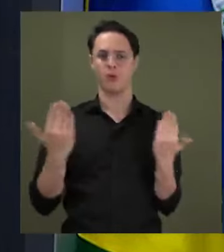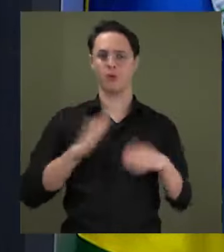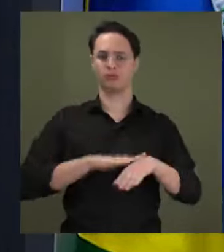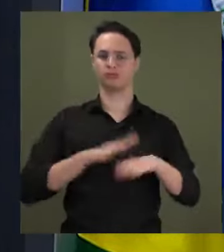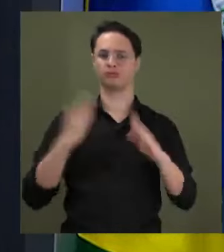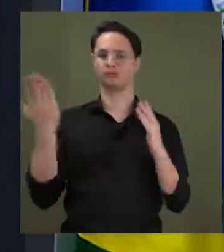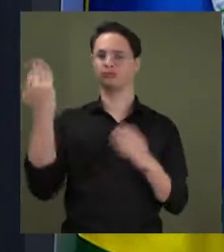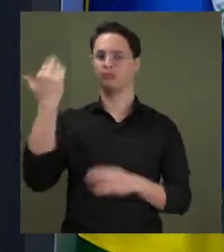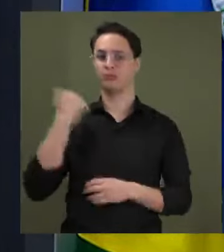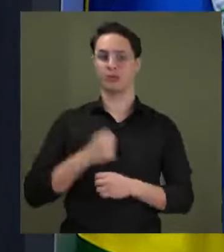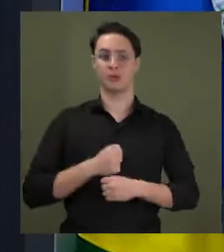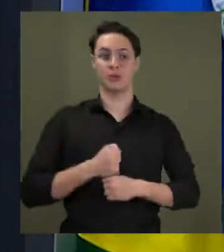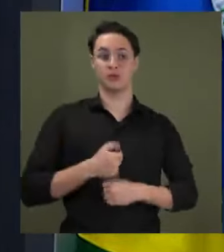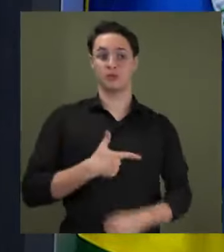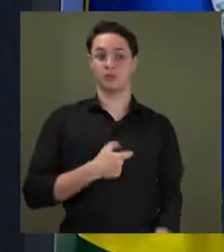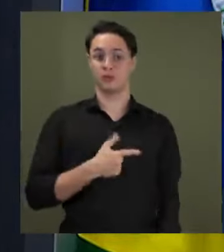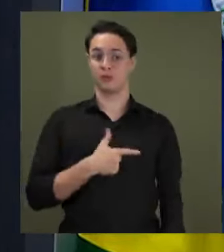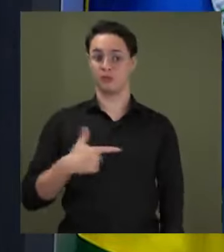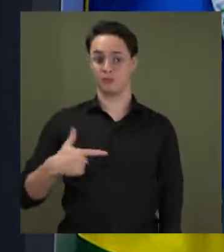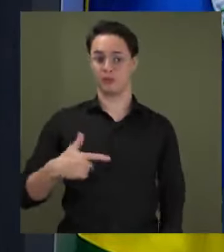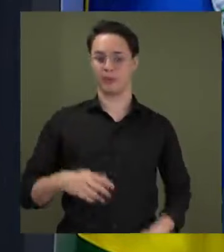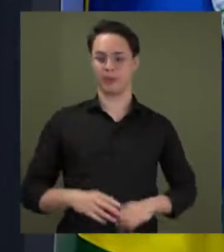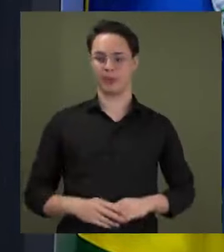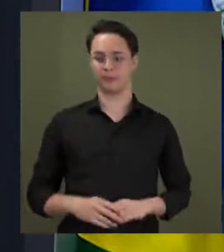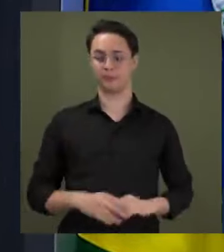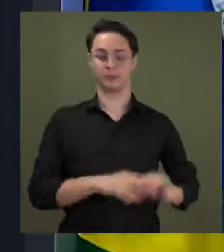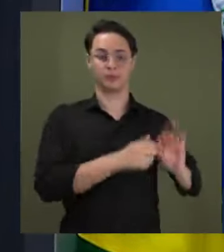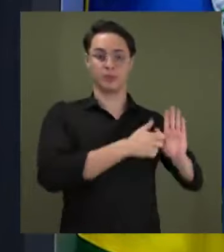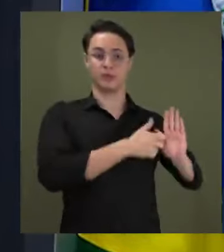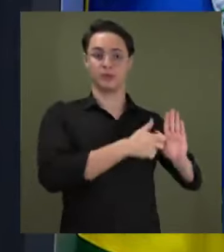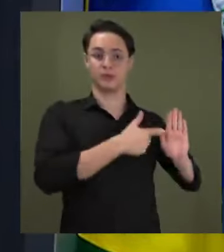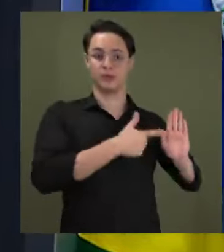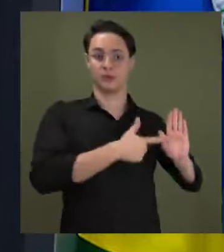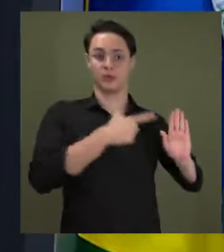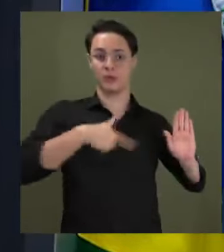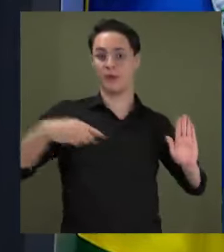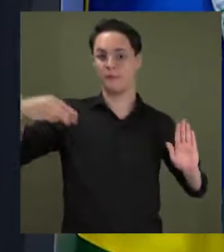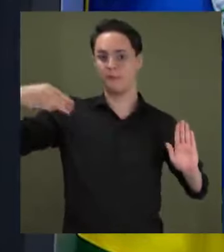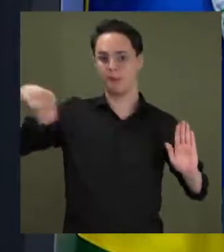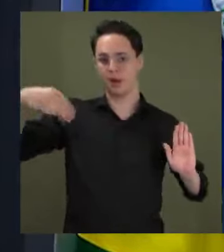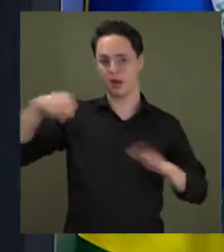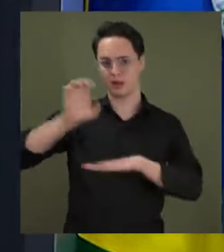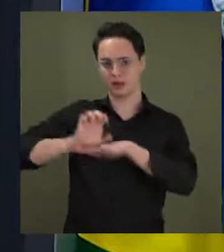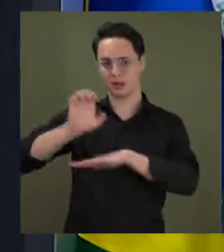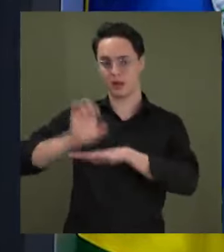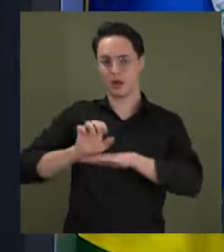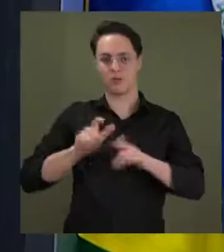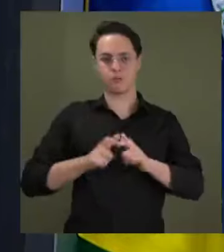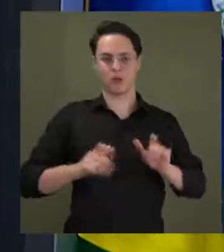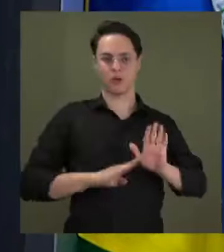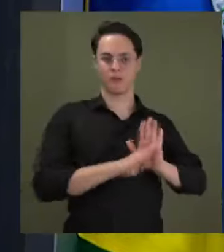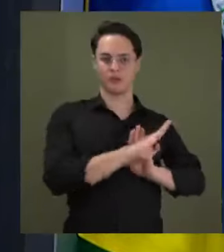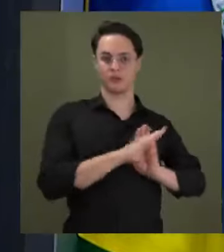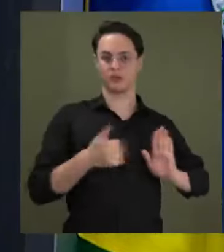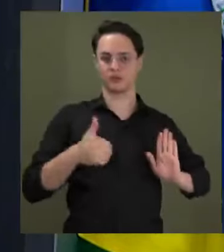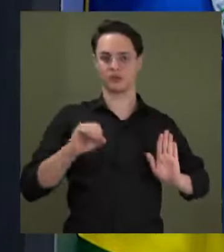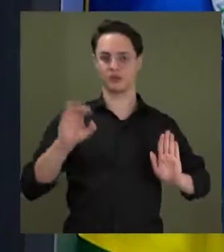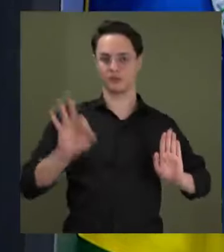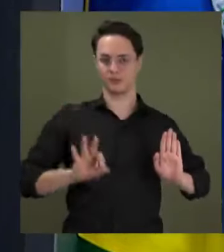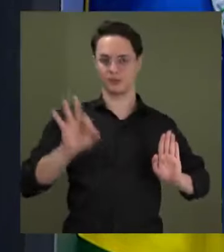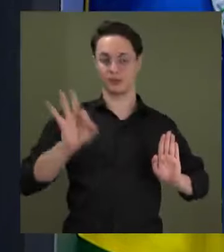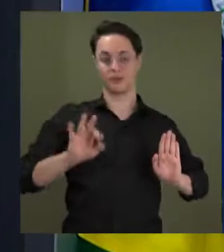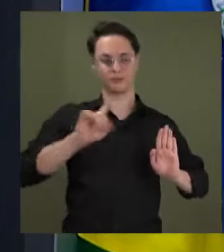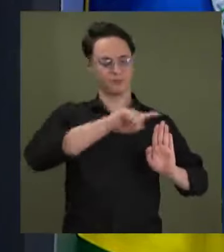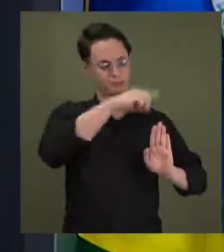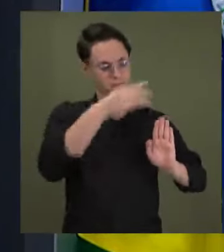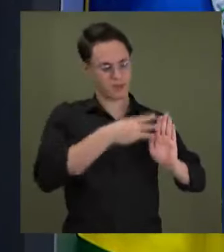2022. Enquanto o segundo colocado, o estado do Maranhão, teve um aumento de 10%, em seguida pelo estado do Ceará.